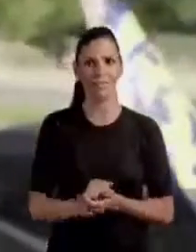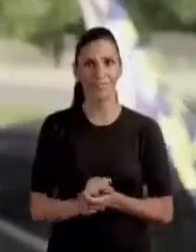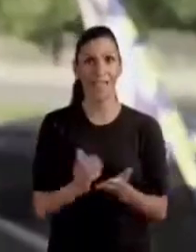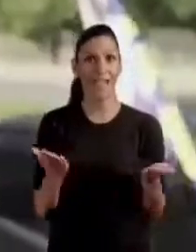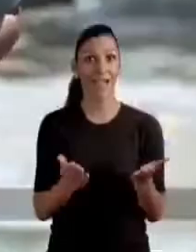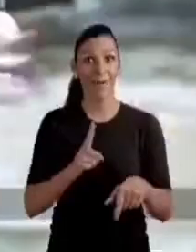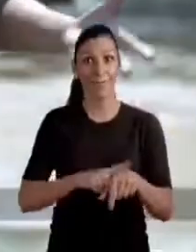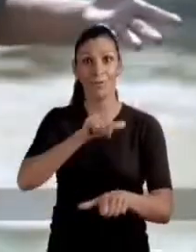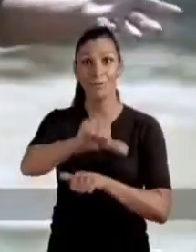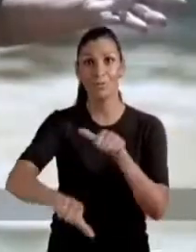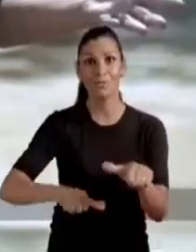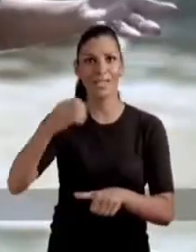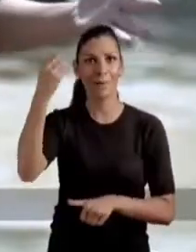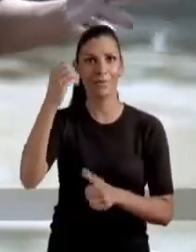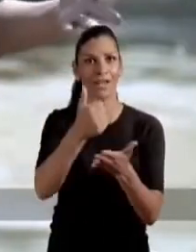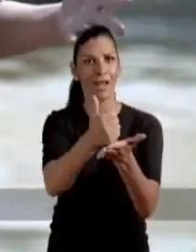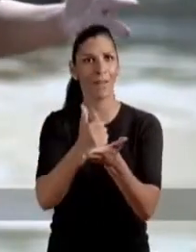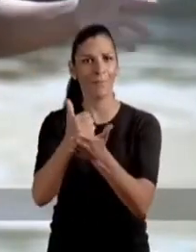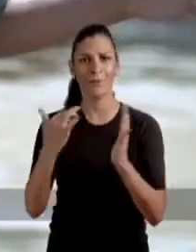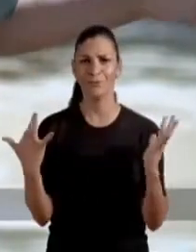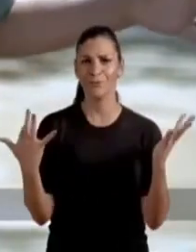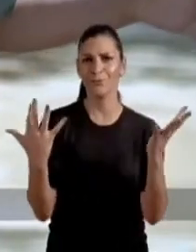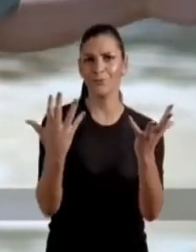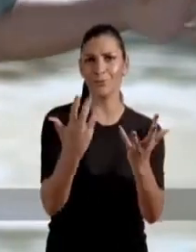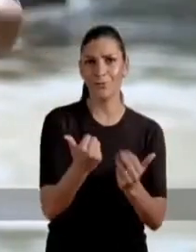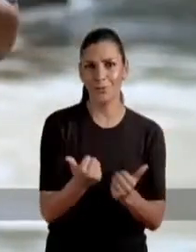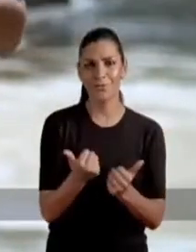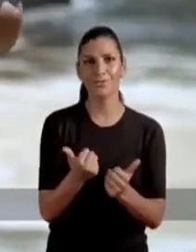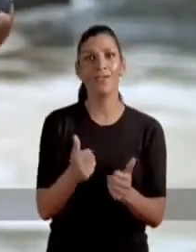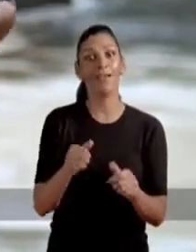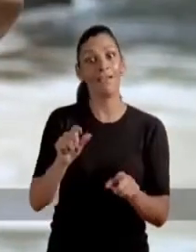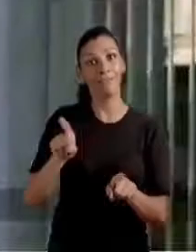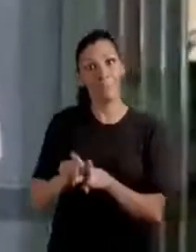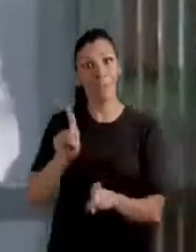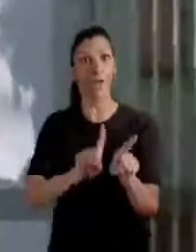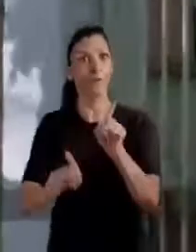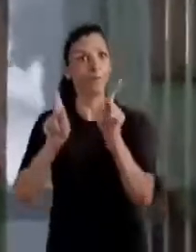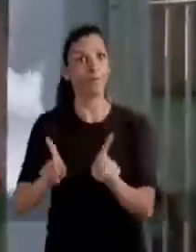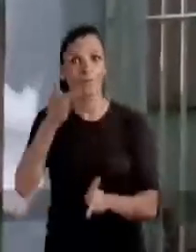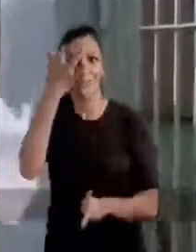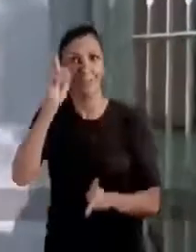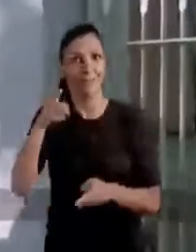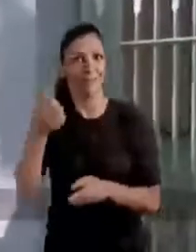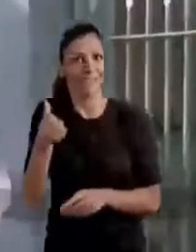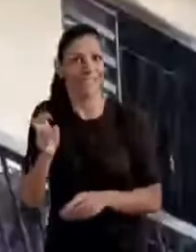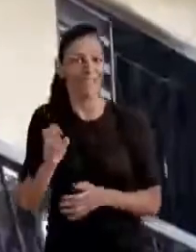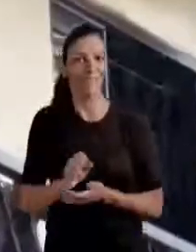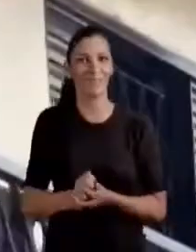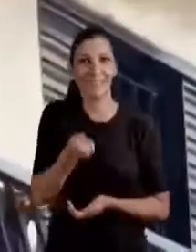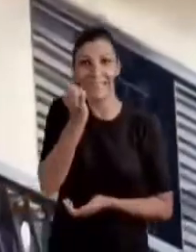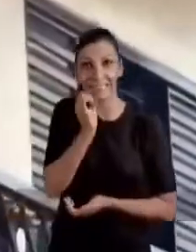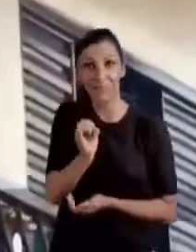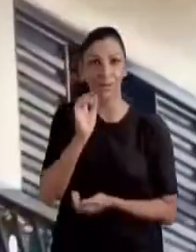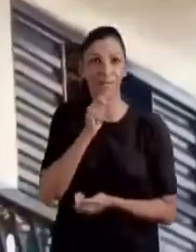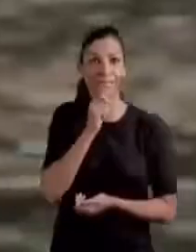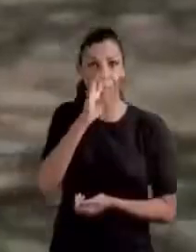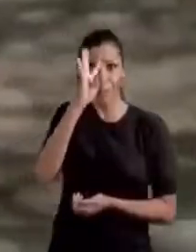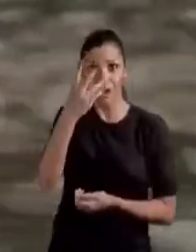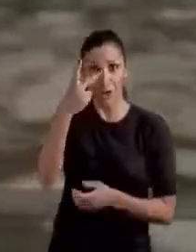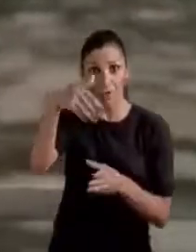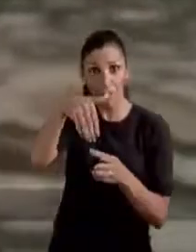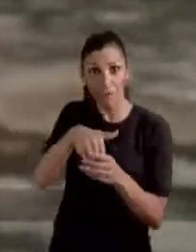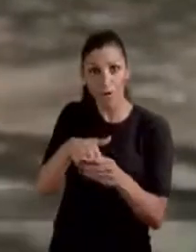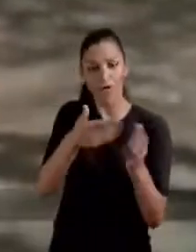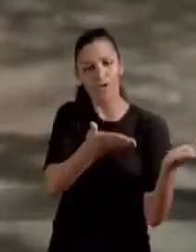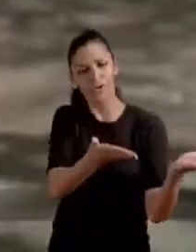empresários dessa cidade. Agora é hora de mudar Porto Alegre com o apoio de todo mundo. Até de quem ainda não sabe que é 65. Se tu ainda